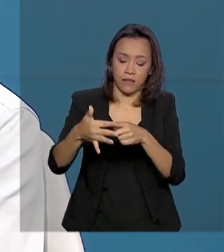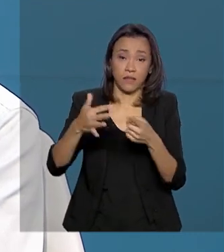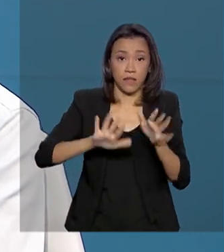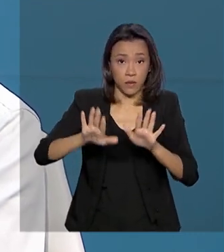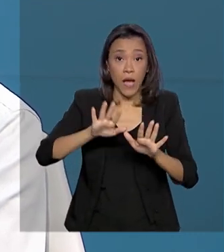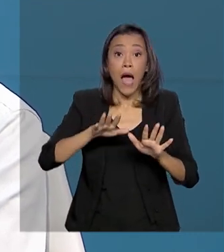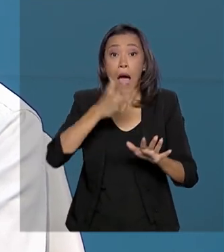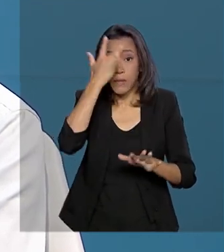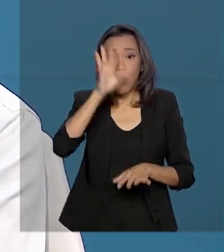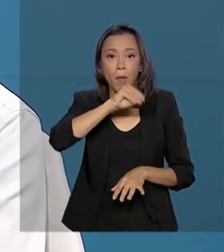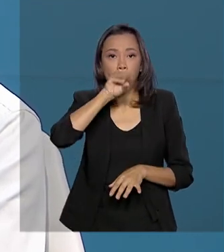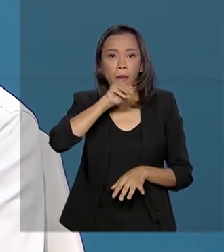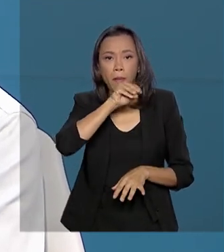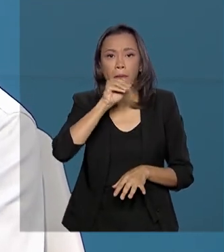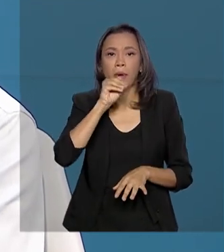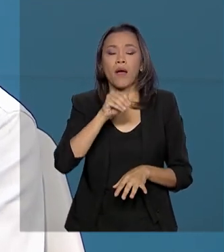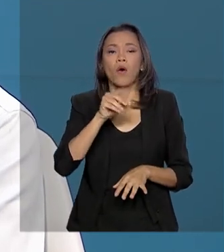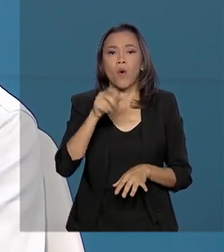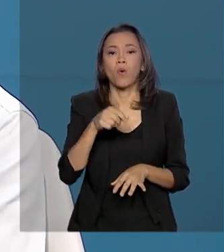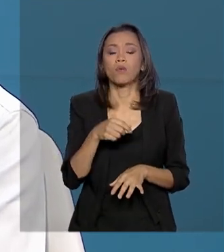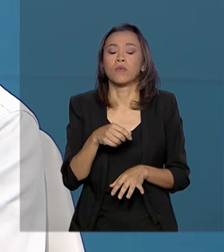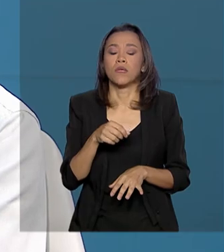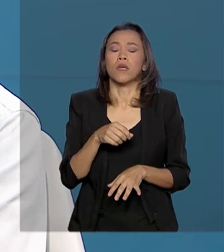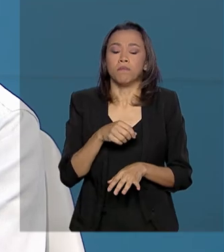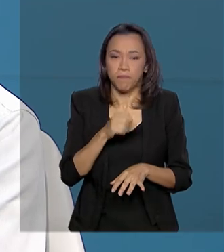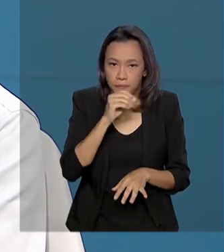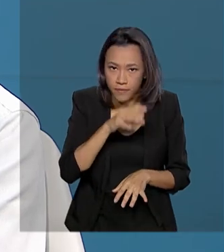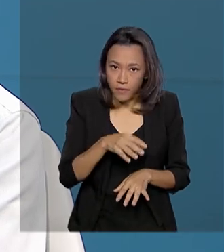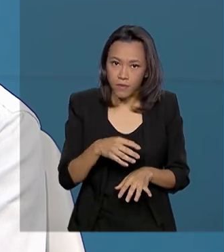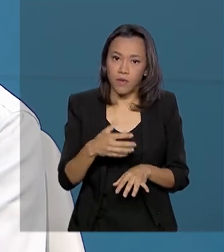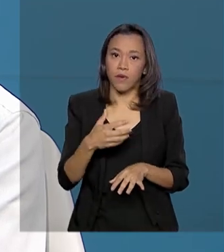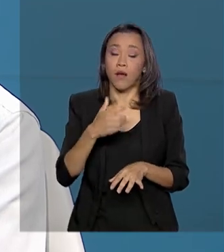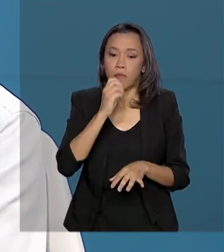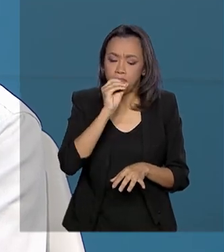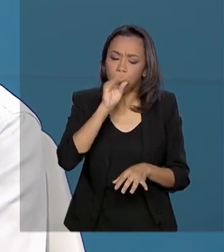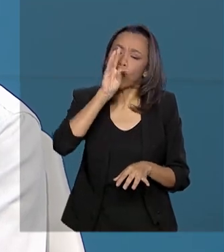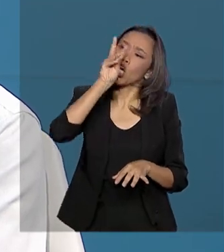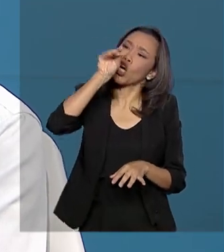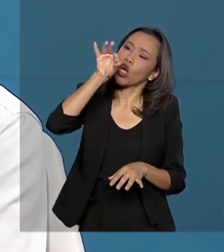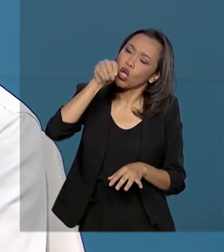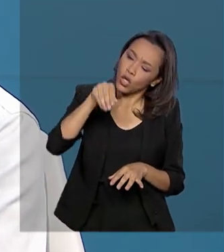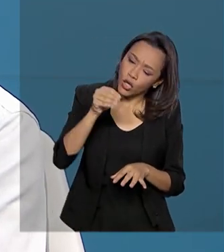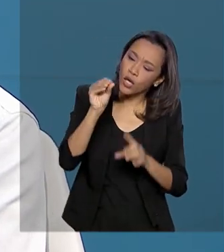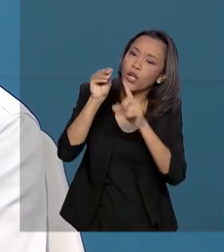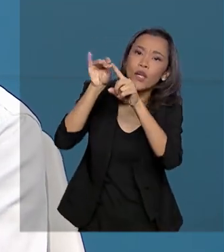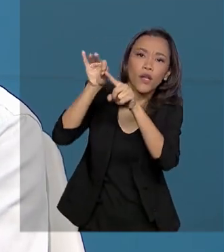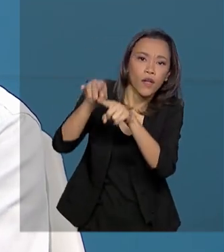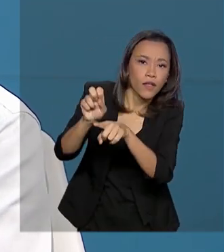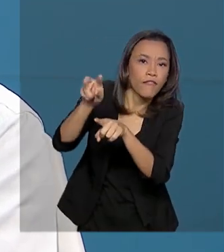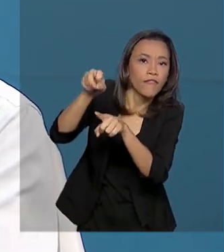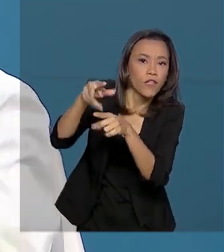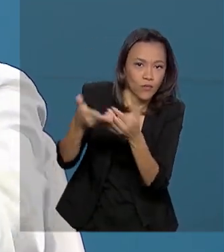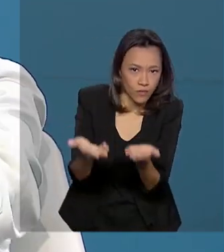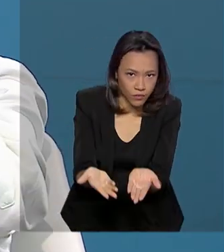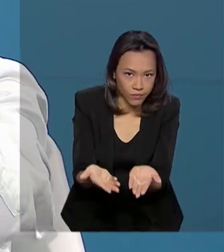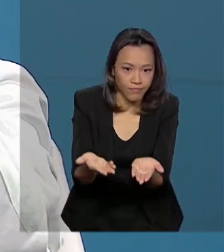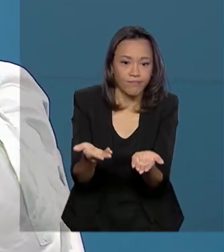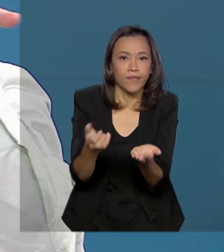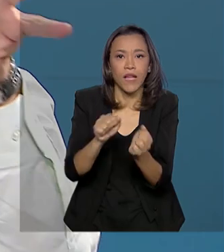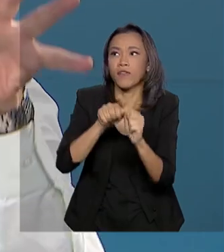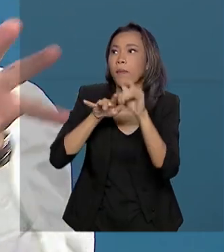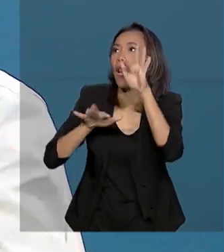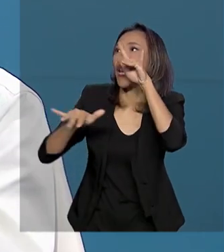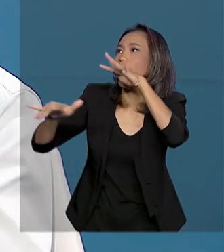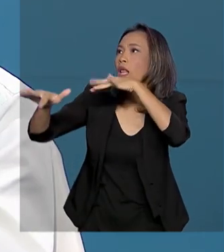pessoa fala, espirra ou tosse, saem gotinhas minúsculas que carregam o vírus. Essas gotinhas ficam